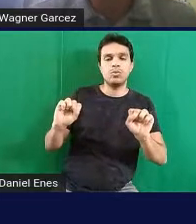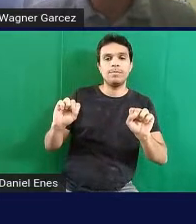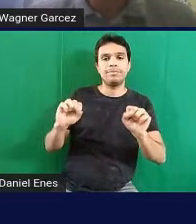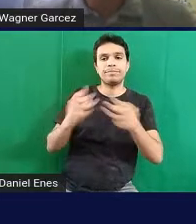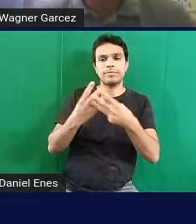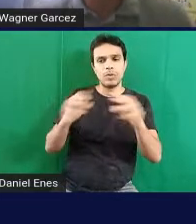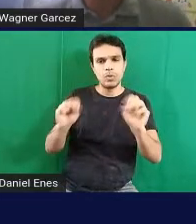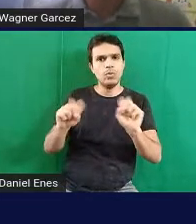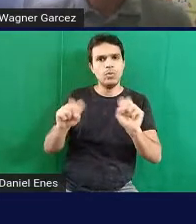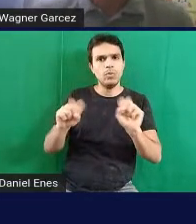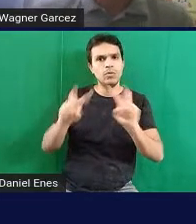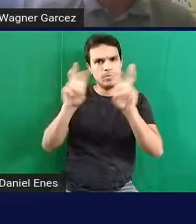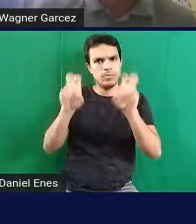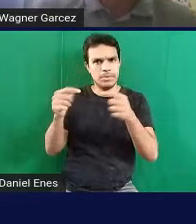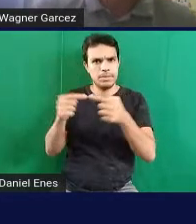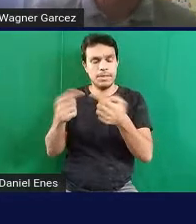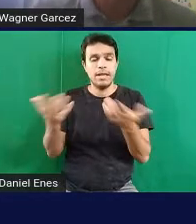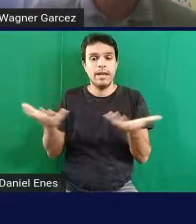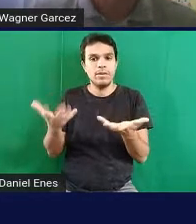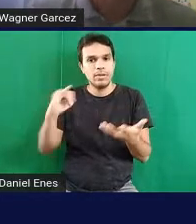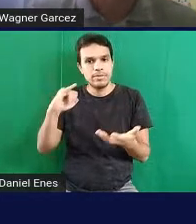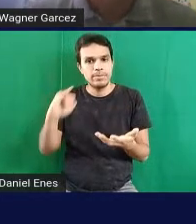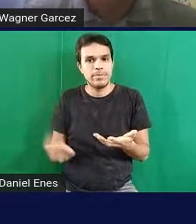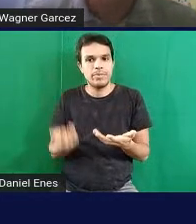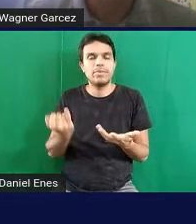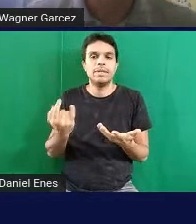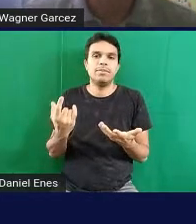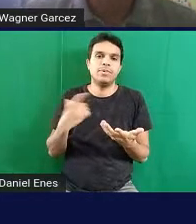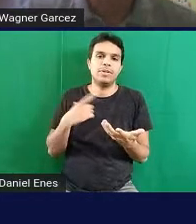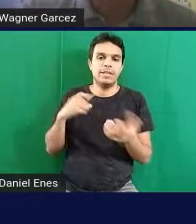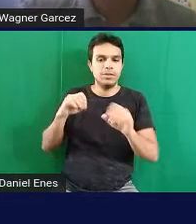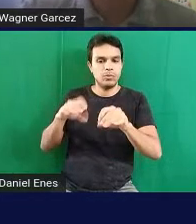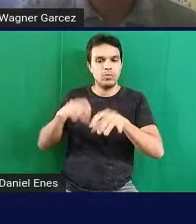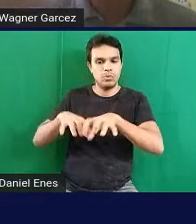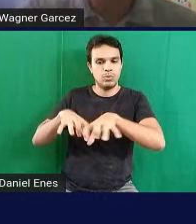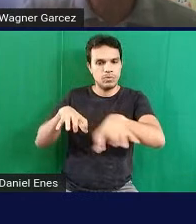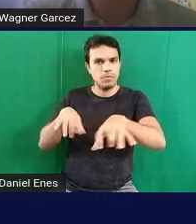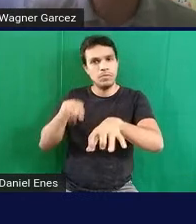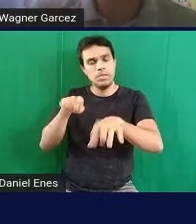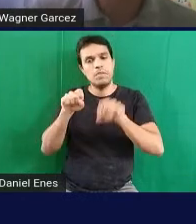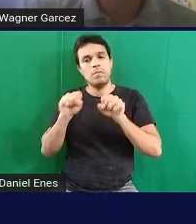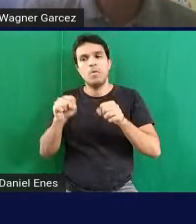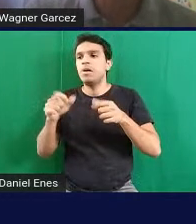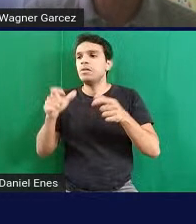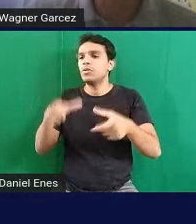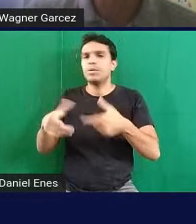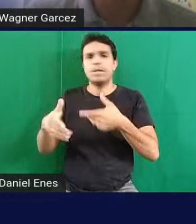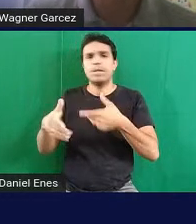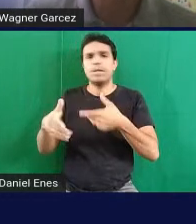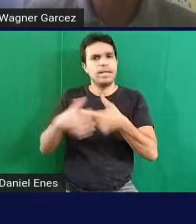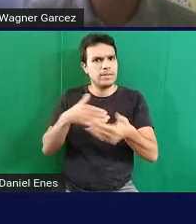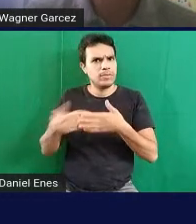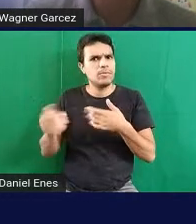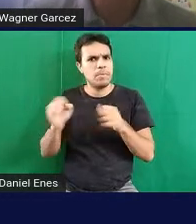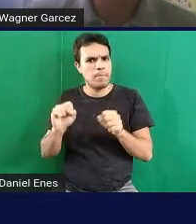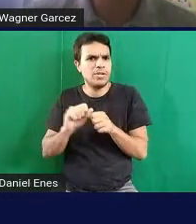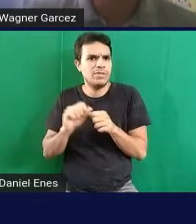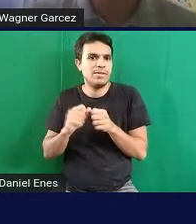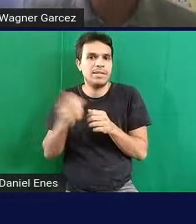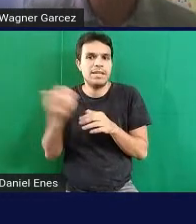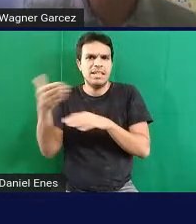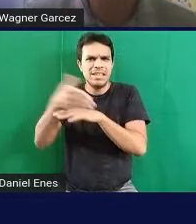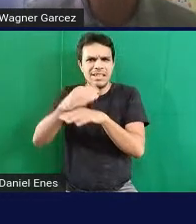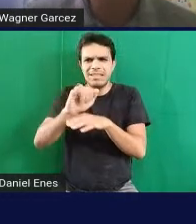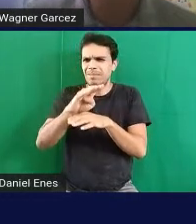porque agora estão sendo oferecidos de caráter remoto. Então, você pode fazer de onde você estiver sem necessariamente ter que vir ao IBC,